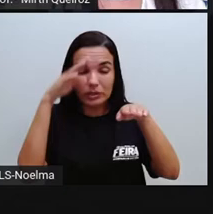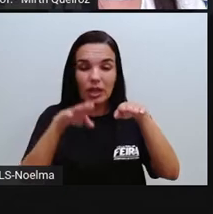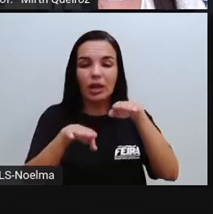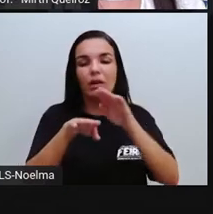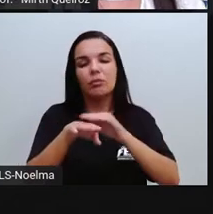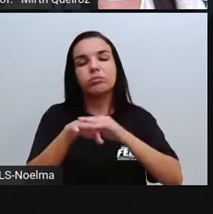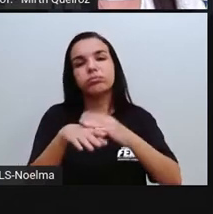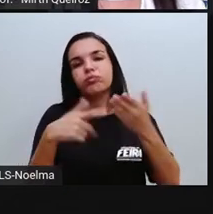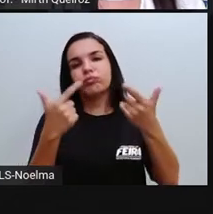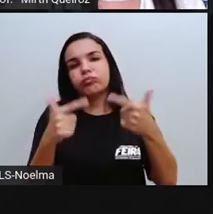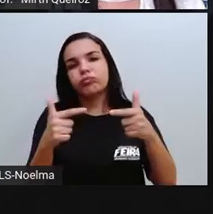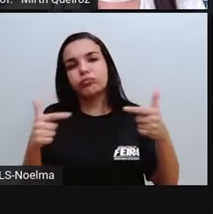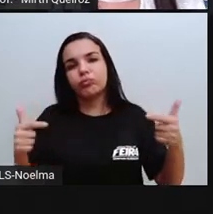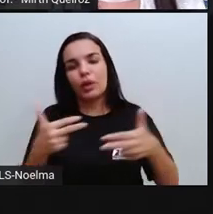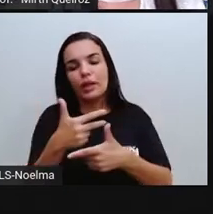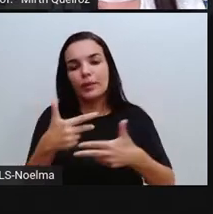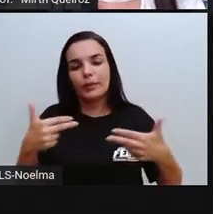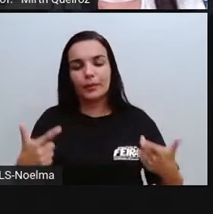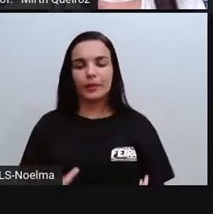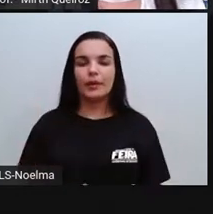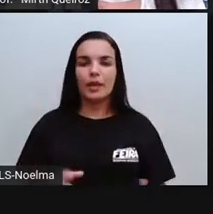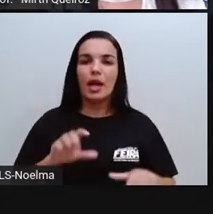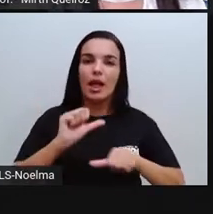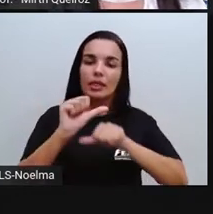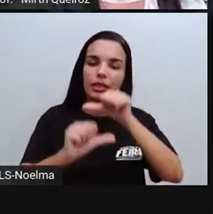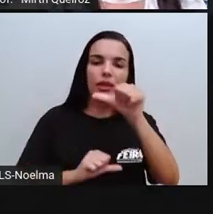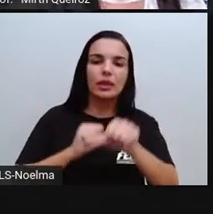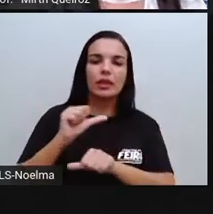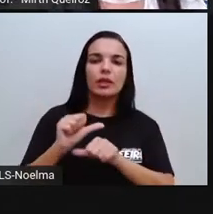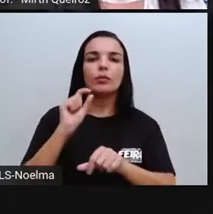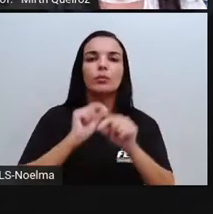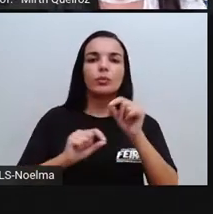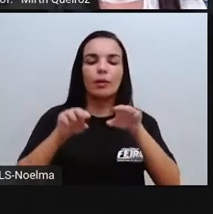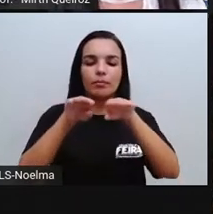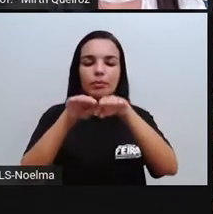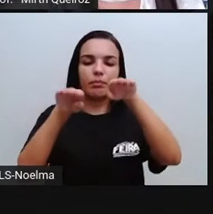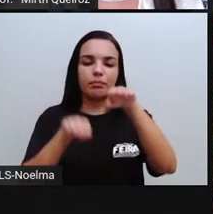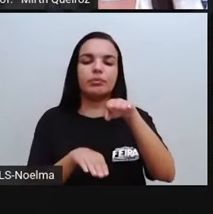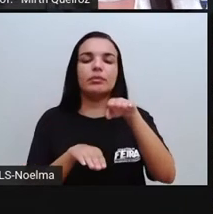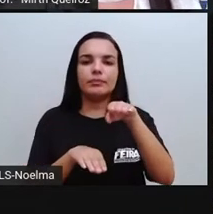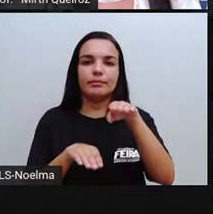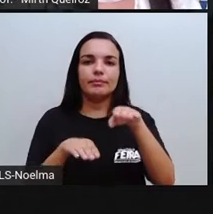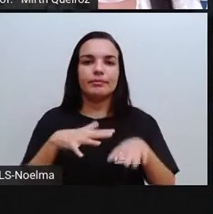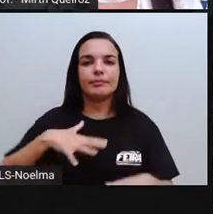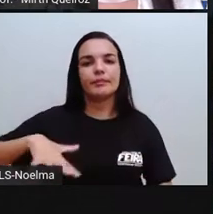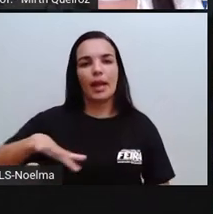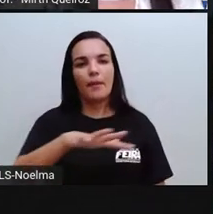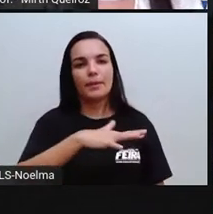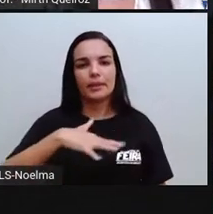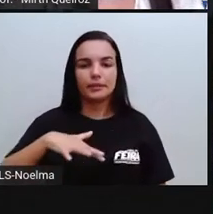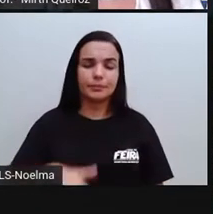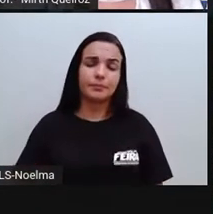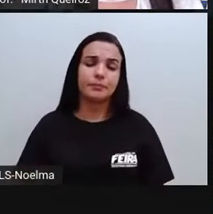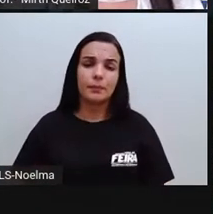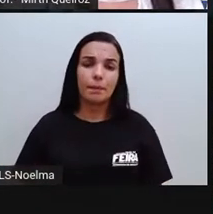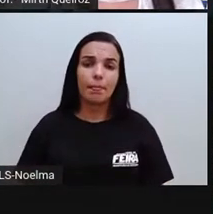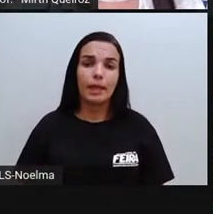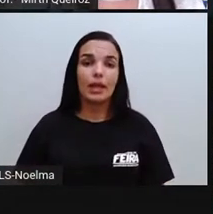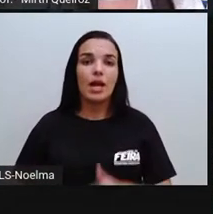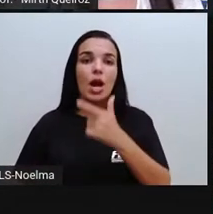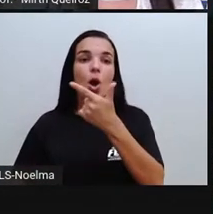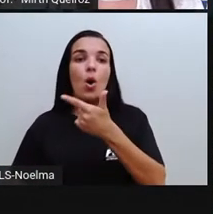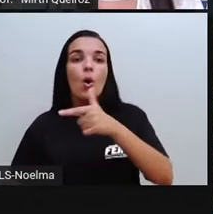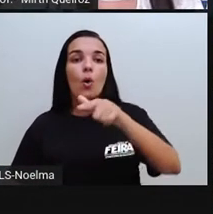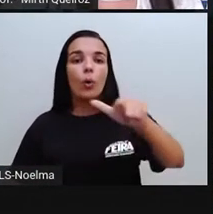da população e isso vai gerar o quê? Um desequilíbrio ambiental. Um outro problema,